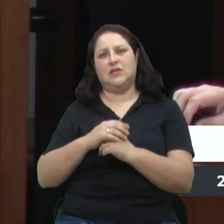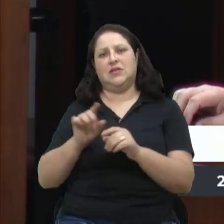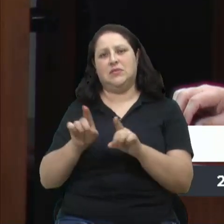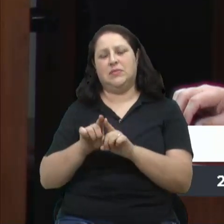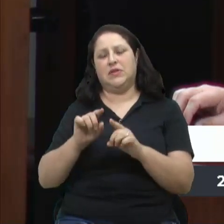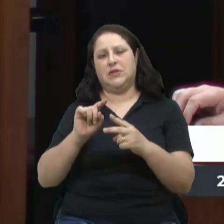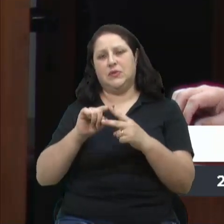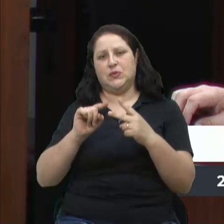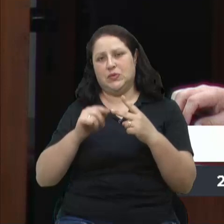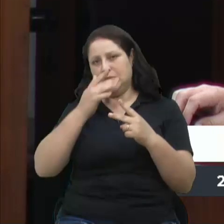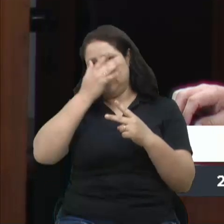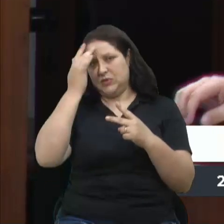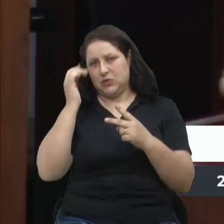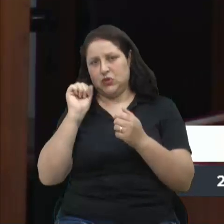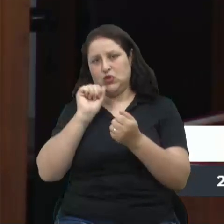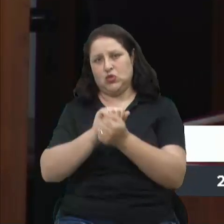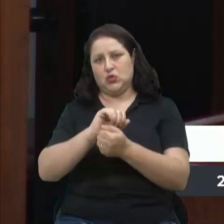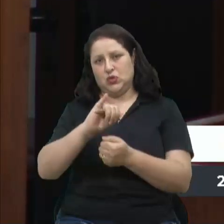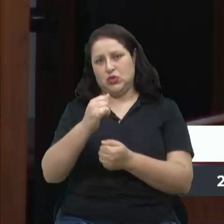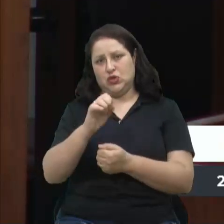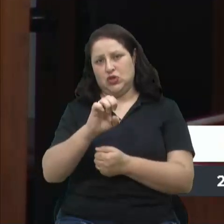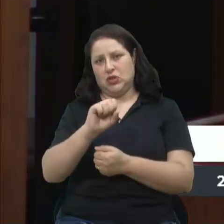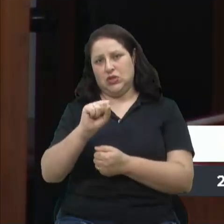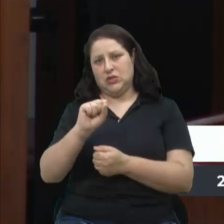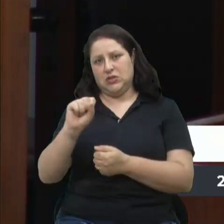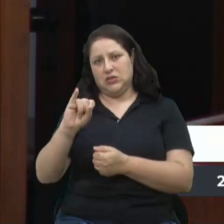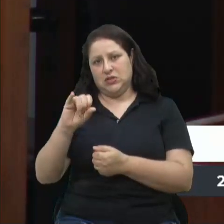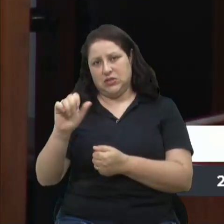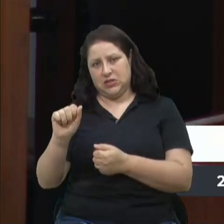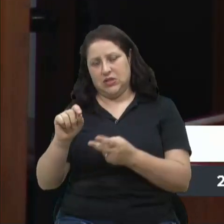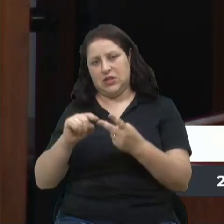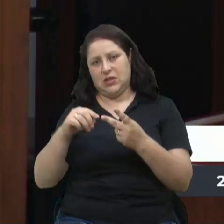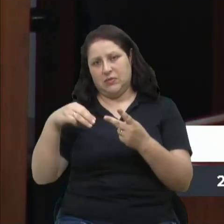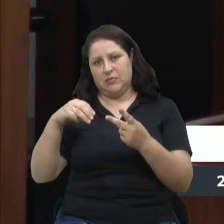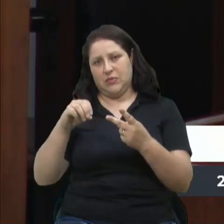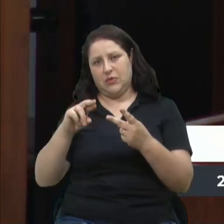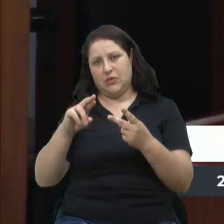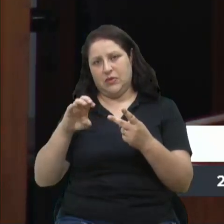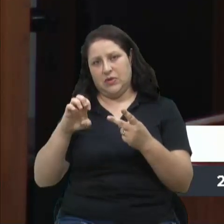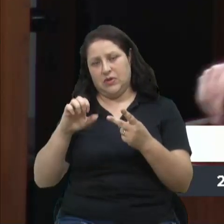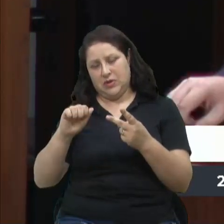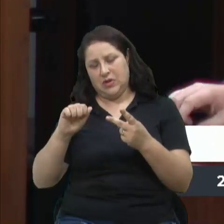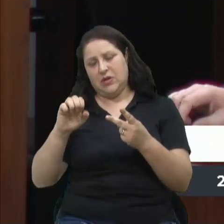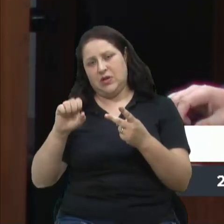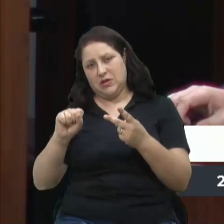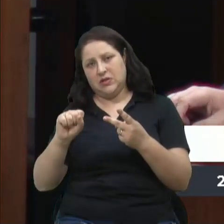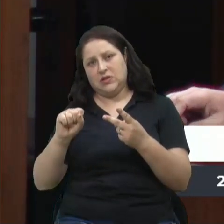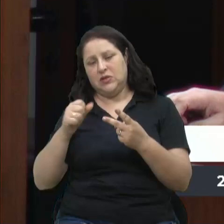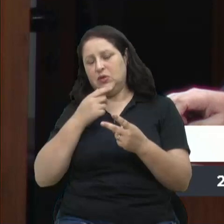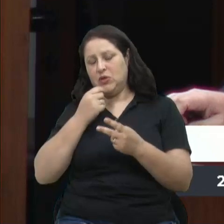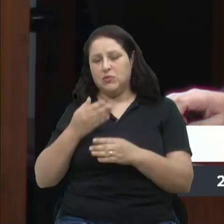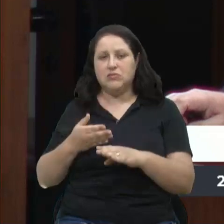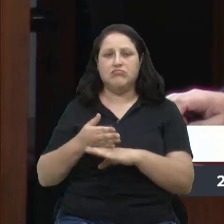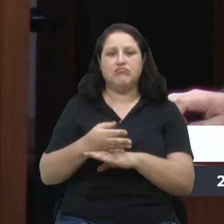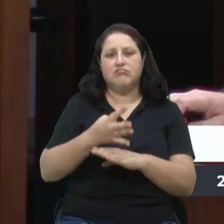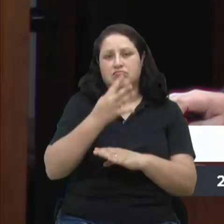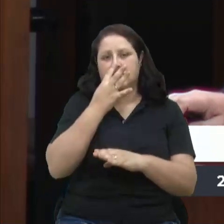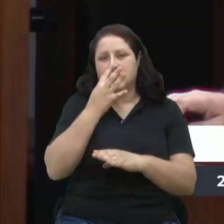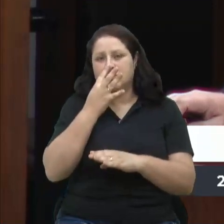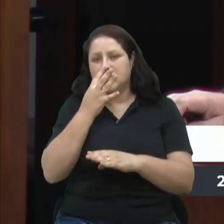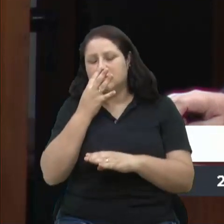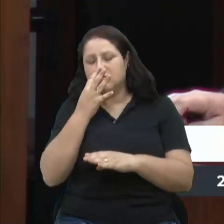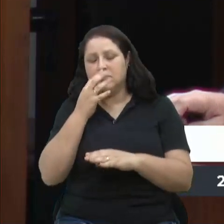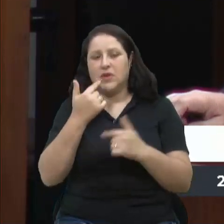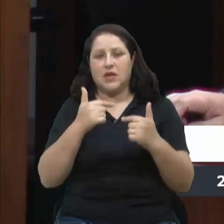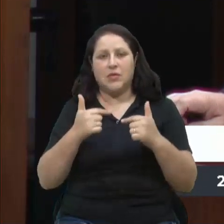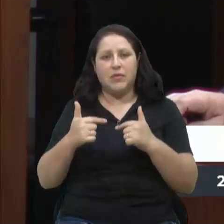nessa visita, onde o secretário estadual pôde acompanhar e ver em loco o trabalho que o Mosaico